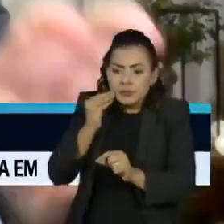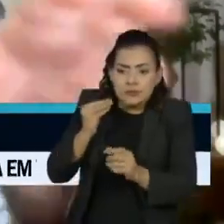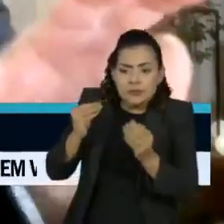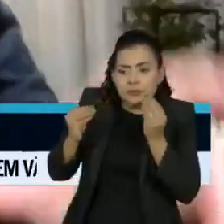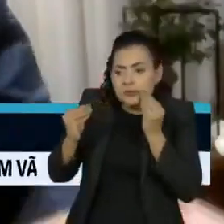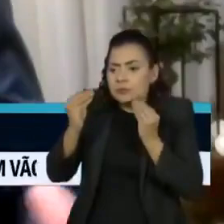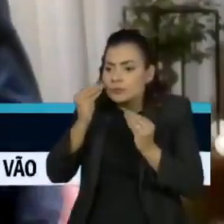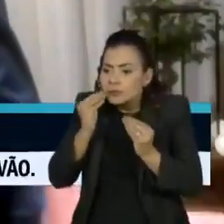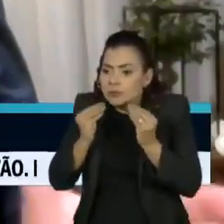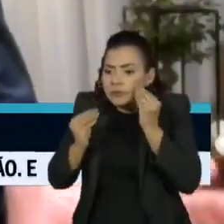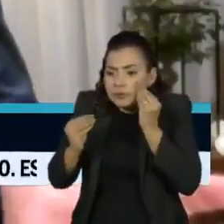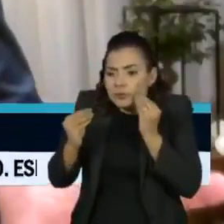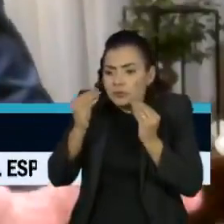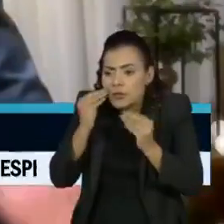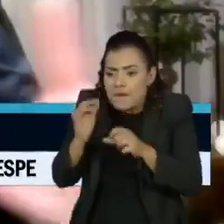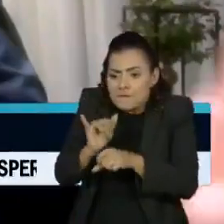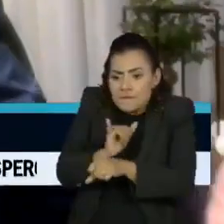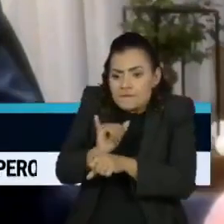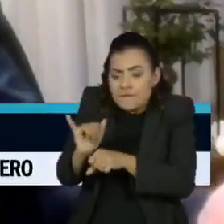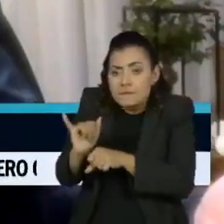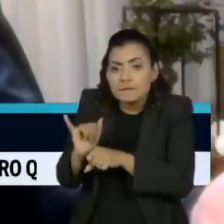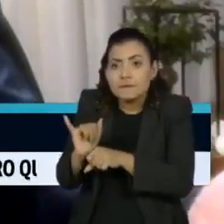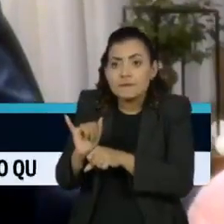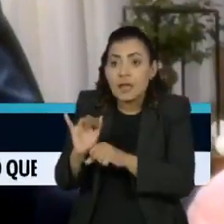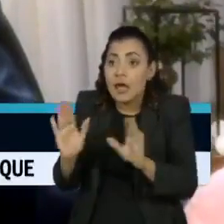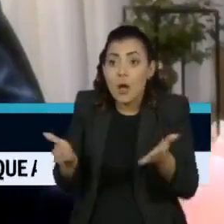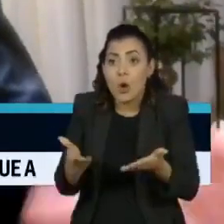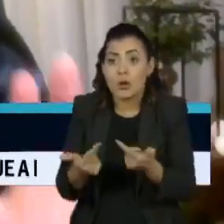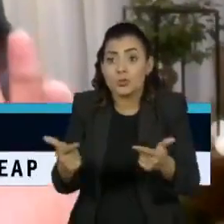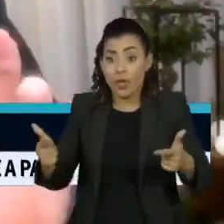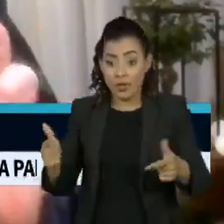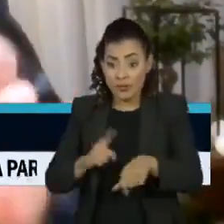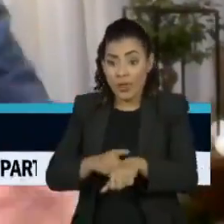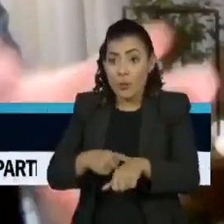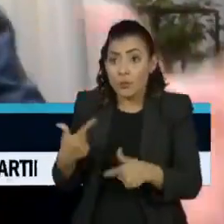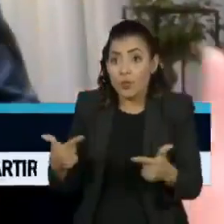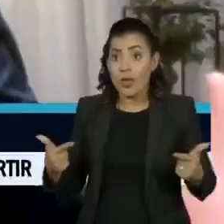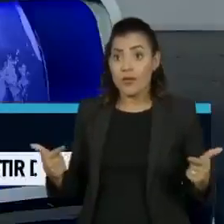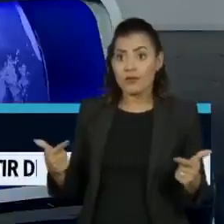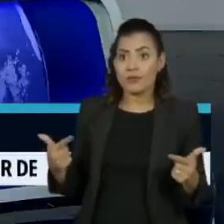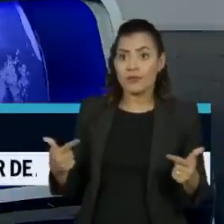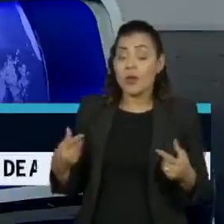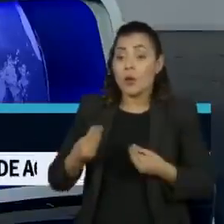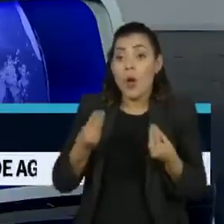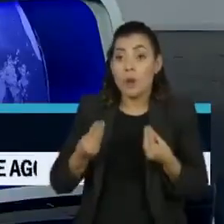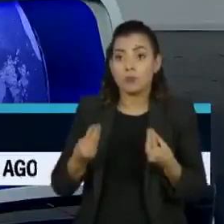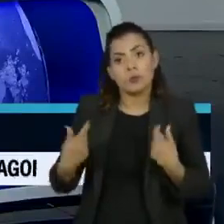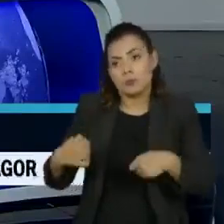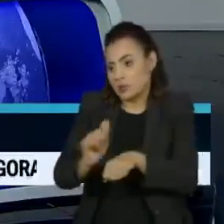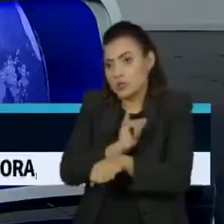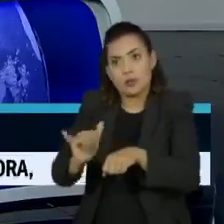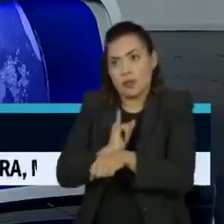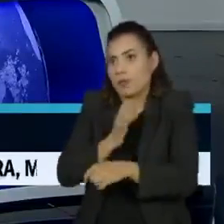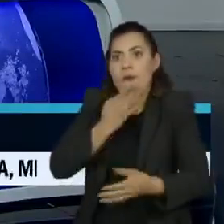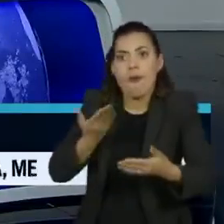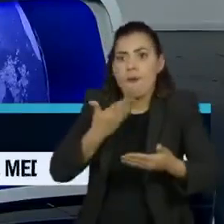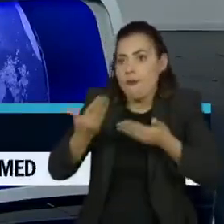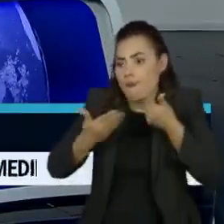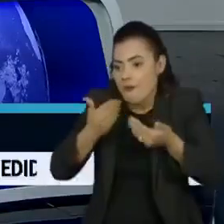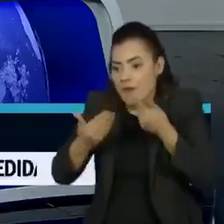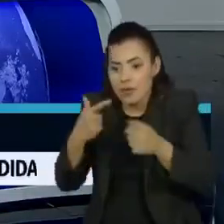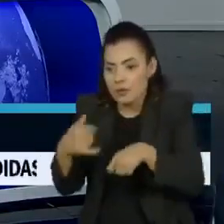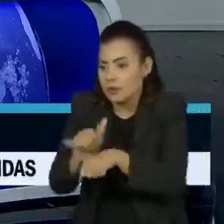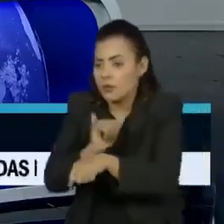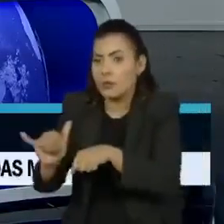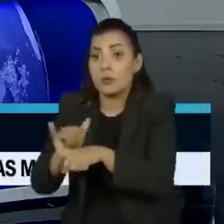escuro para ver se acha a saída. Só que agora não há tempo, isto é, tem que se correr em direção com a saída, porque a cada dia que